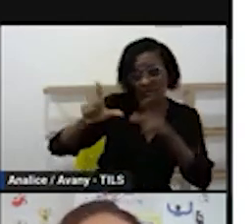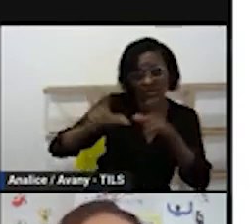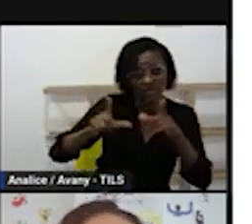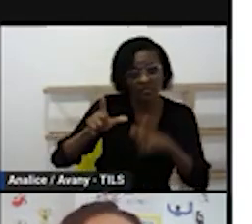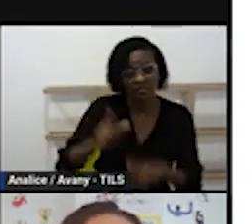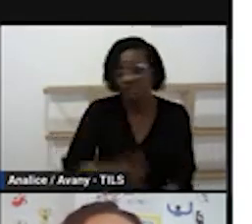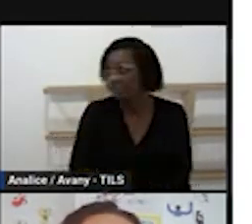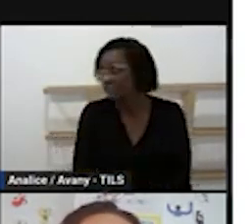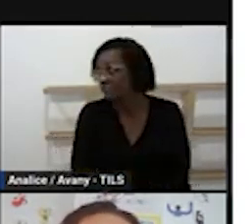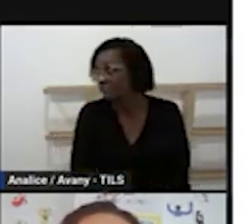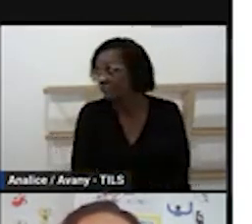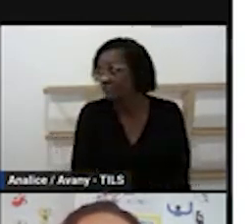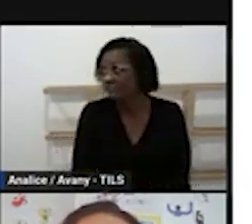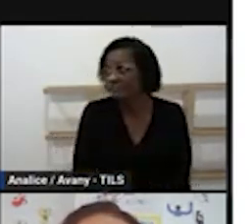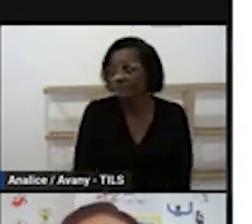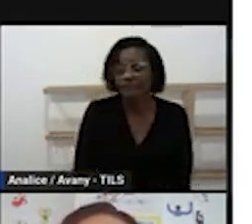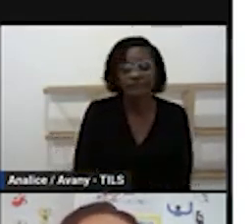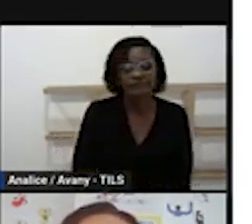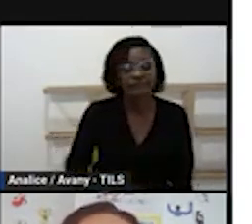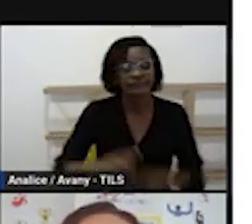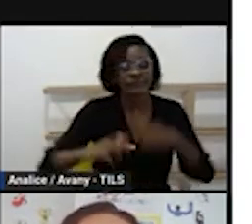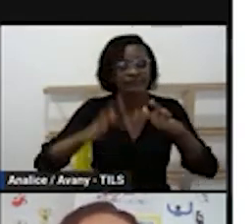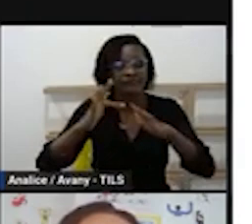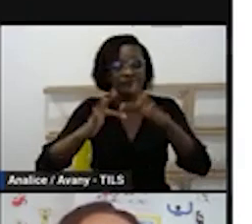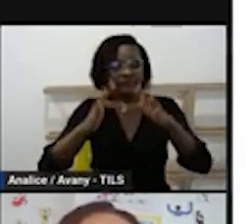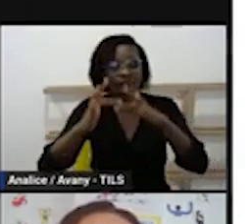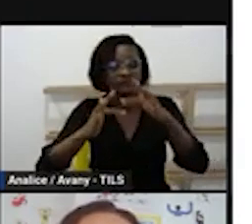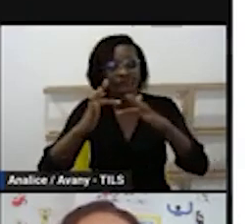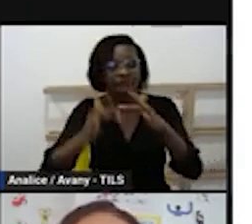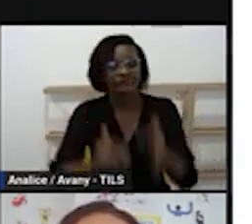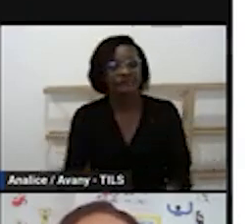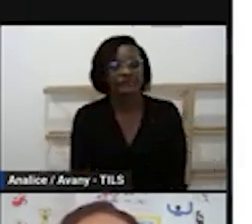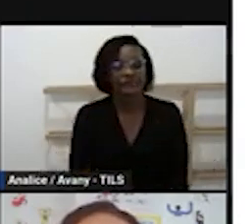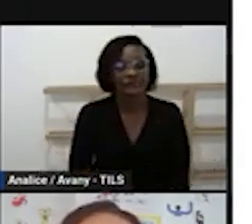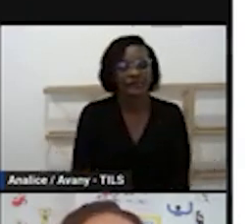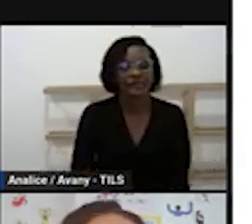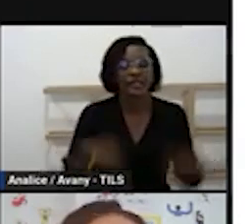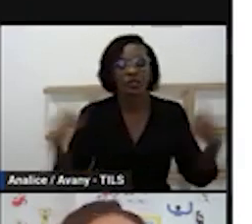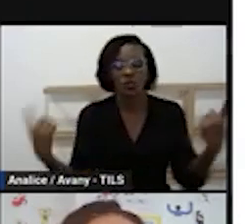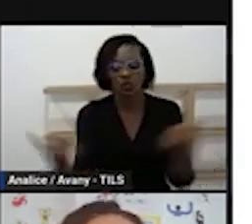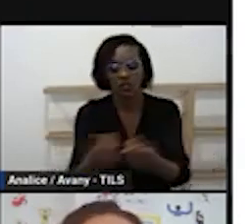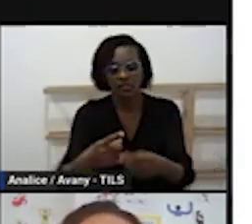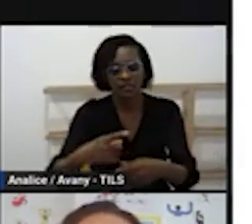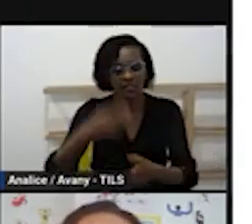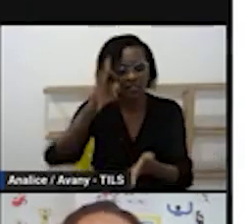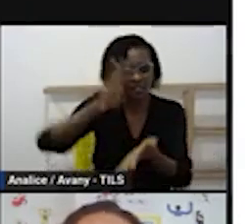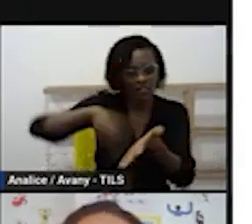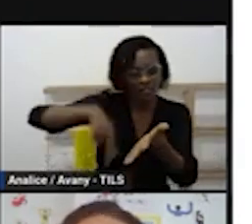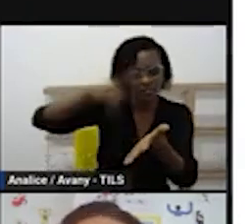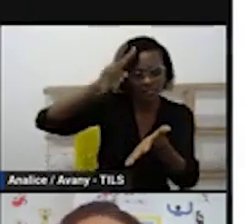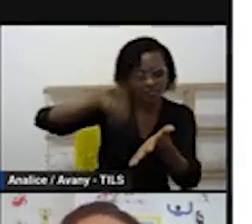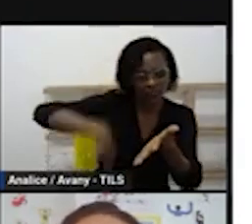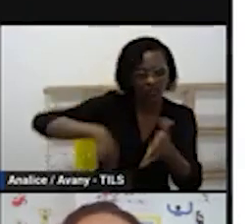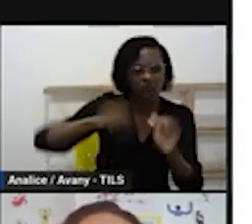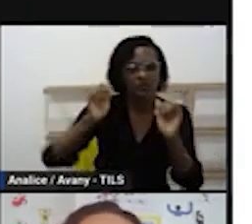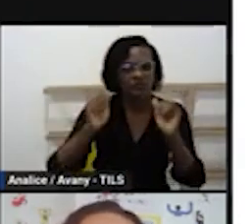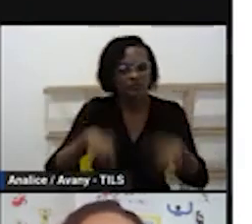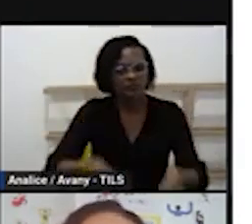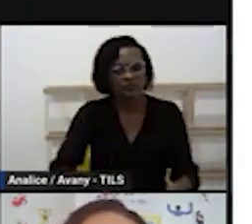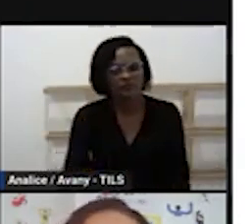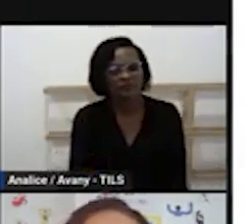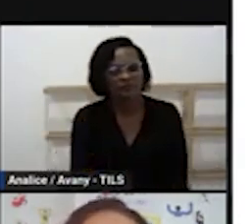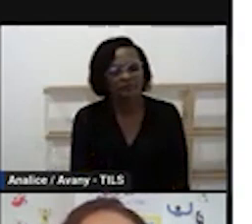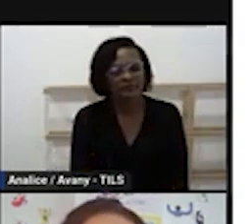fechando para a língua inglesa né? o trabalho com inglês na suma de 2 a 5 anos então